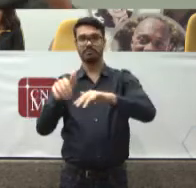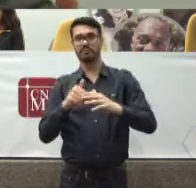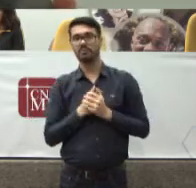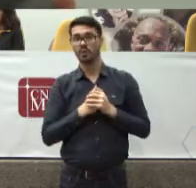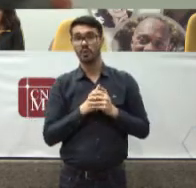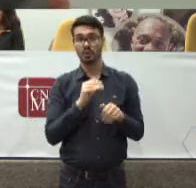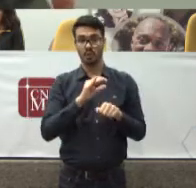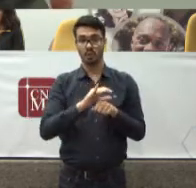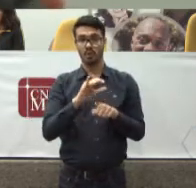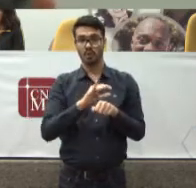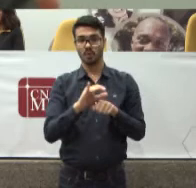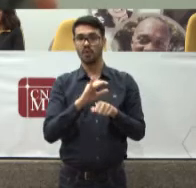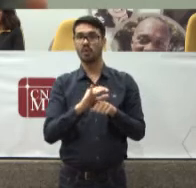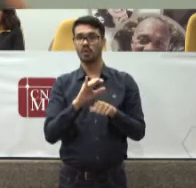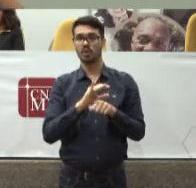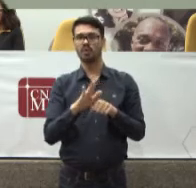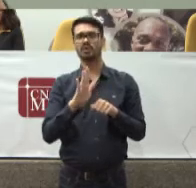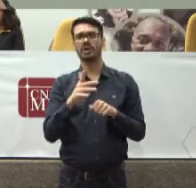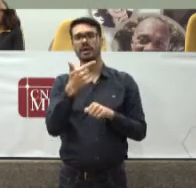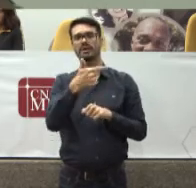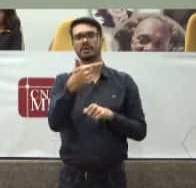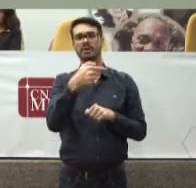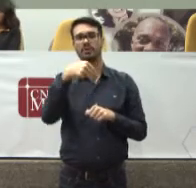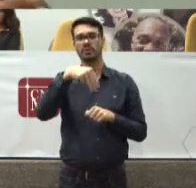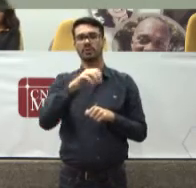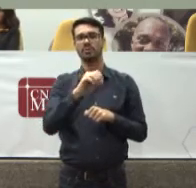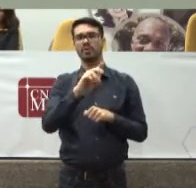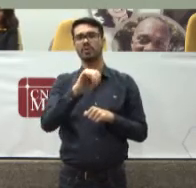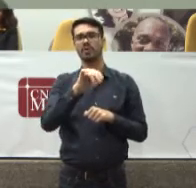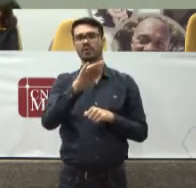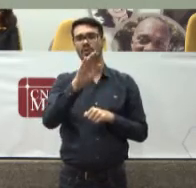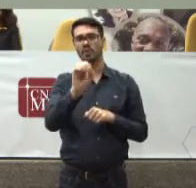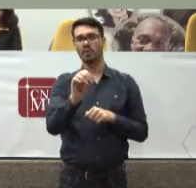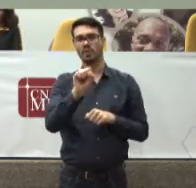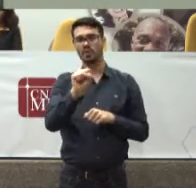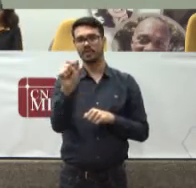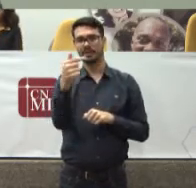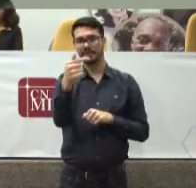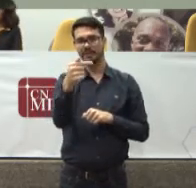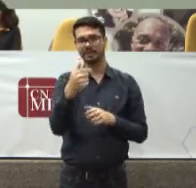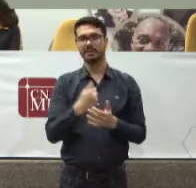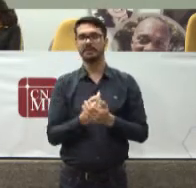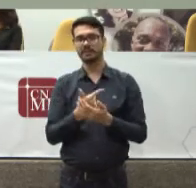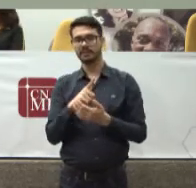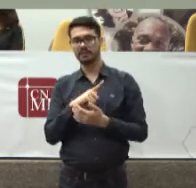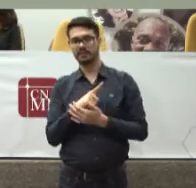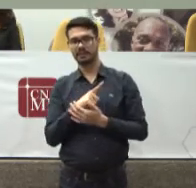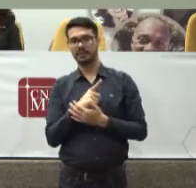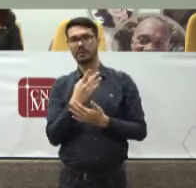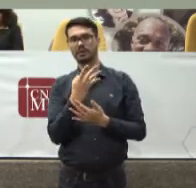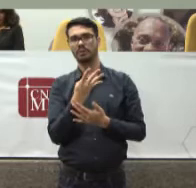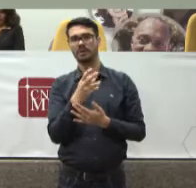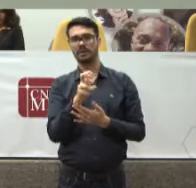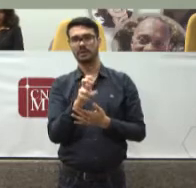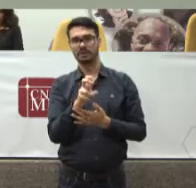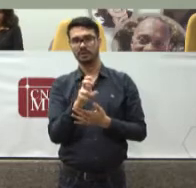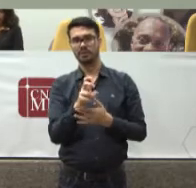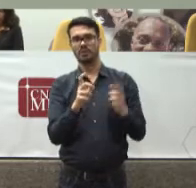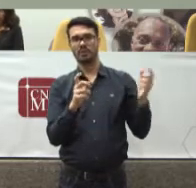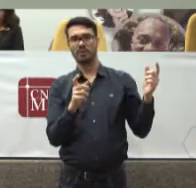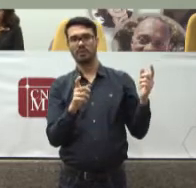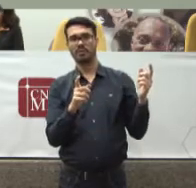curso Caminhou Estamos No segundo Módulo Dos 87 Nós temos 45 Participantes Com